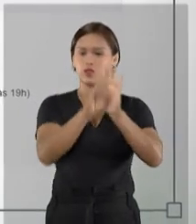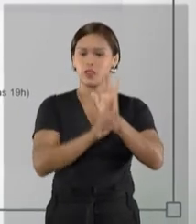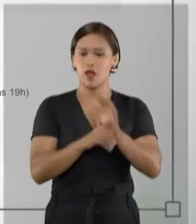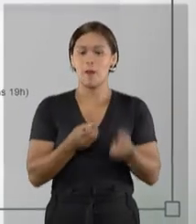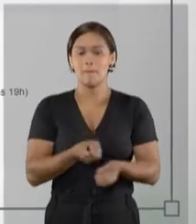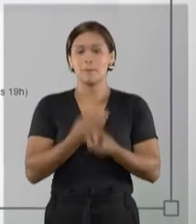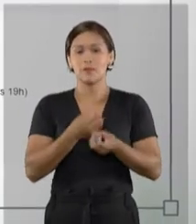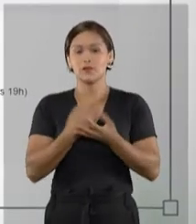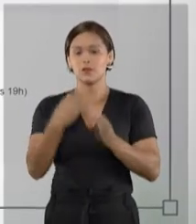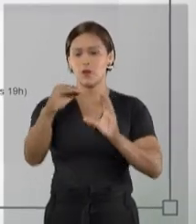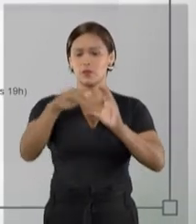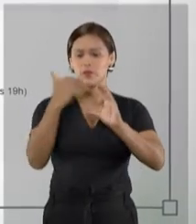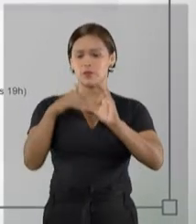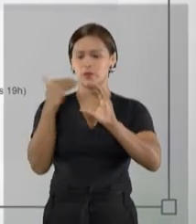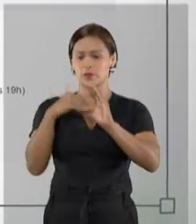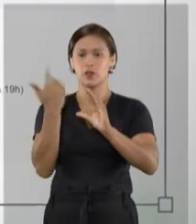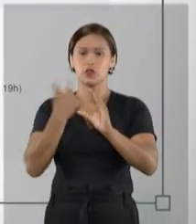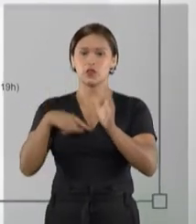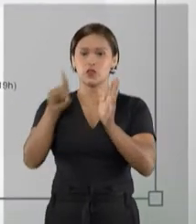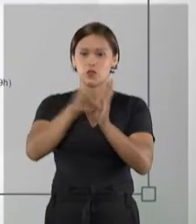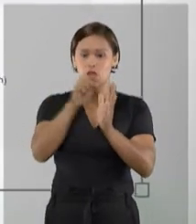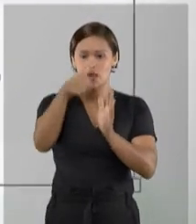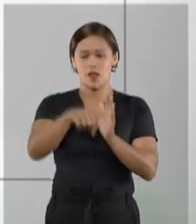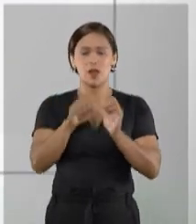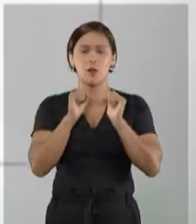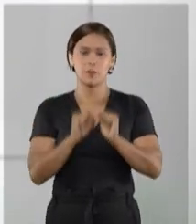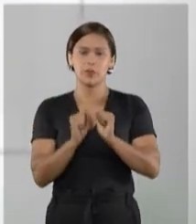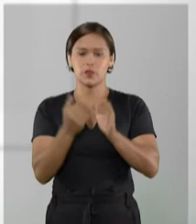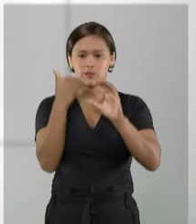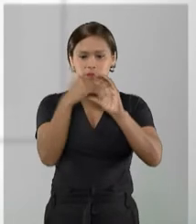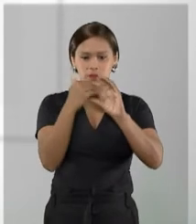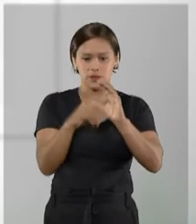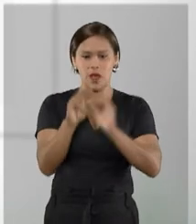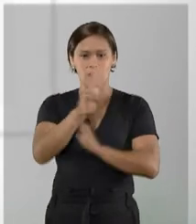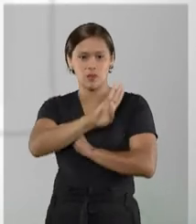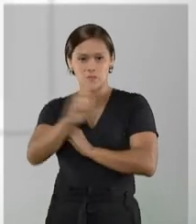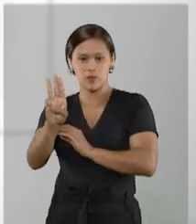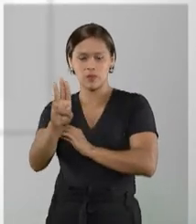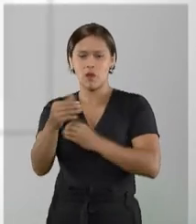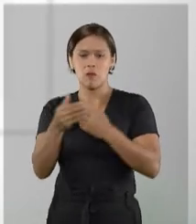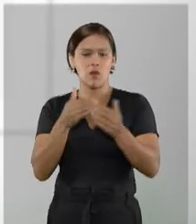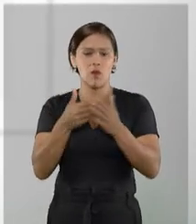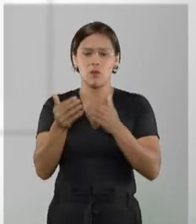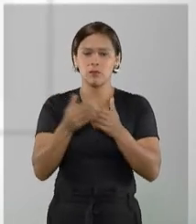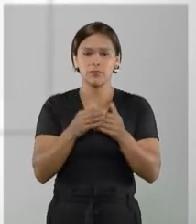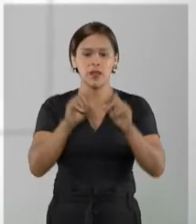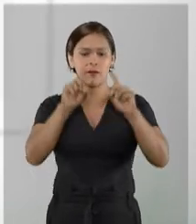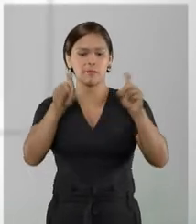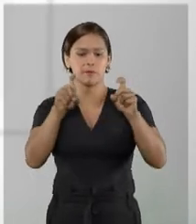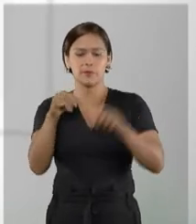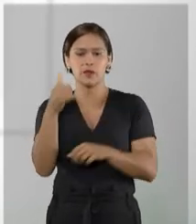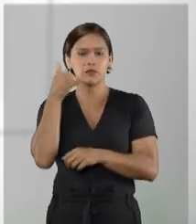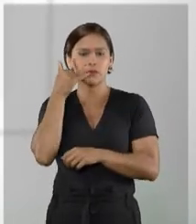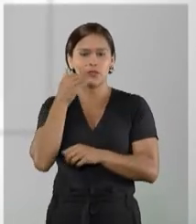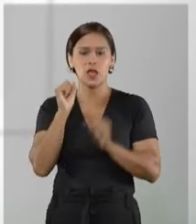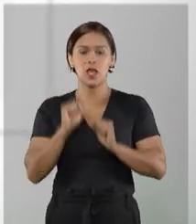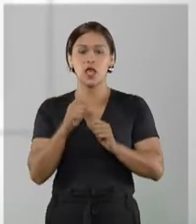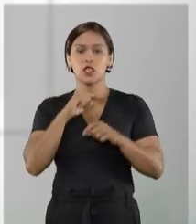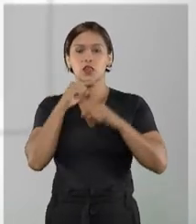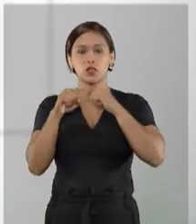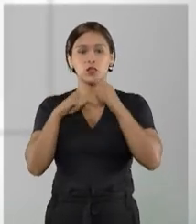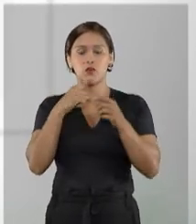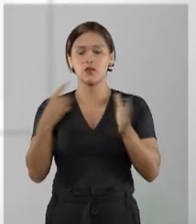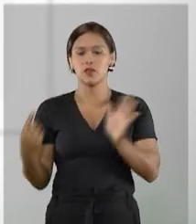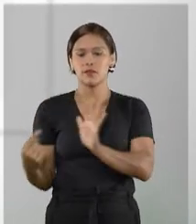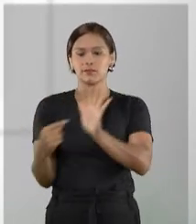base nas manifestações recebidas por esses clientes. Ela pode ser acessada no portal do STJ de qualquer navegador. Em